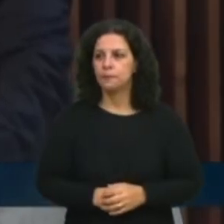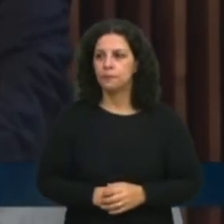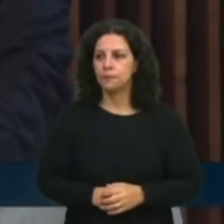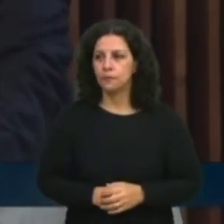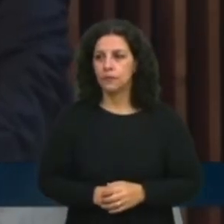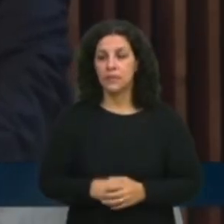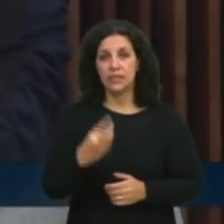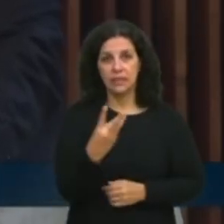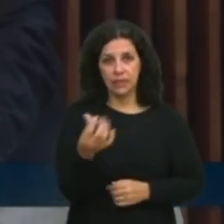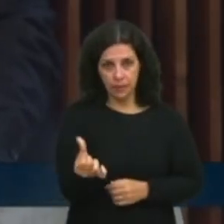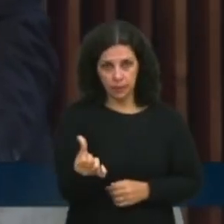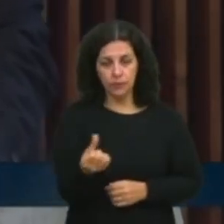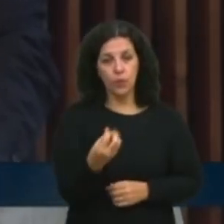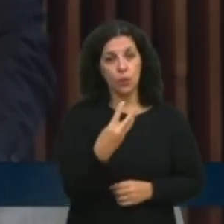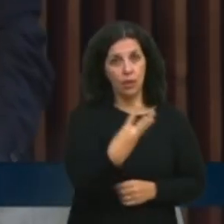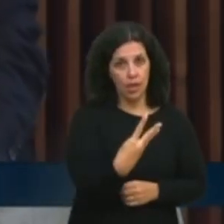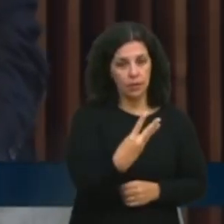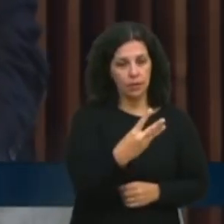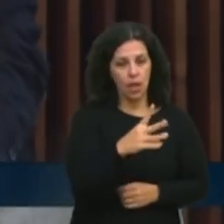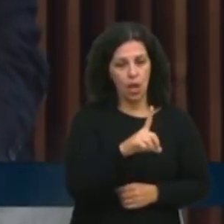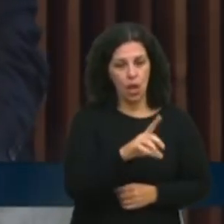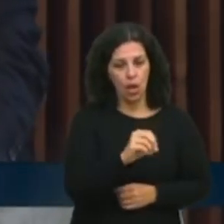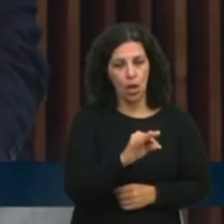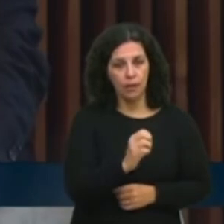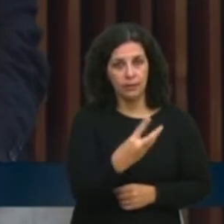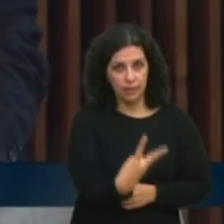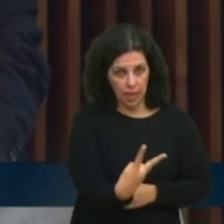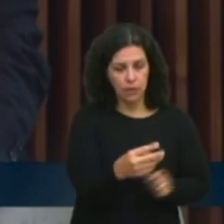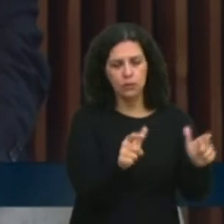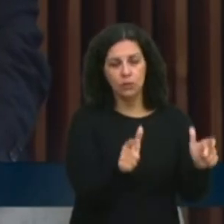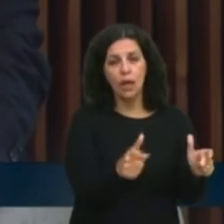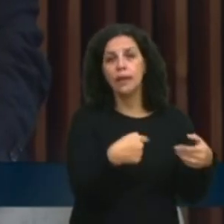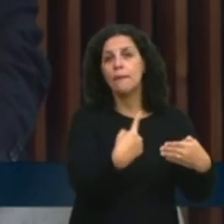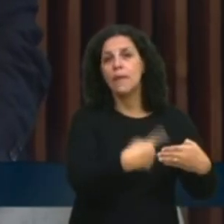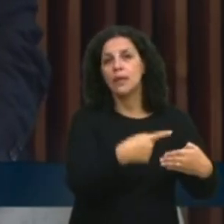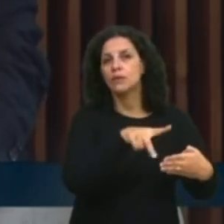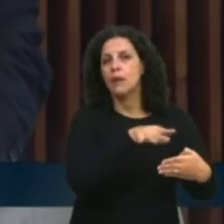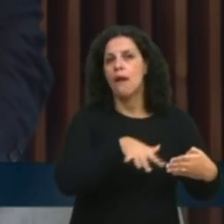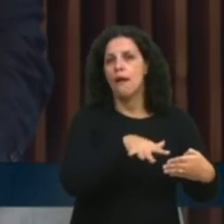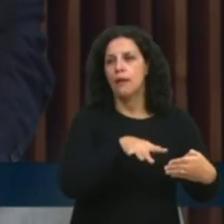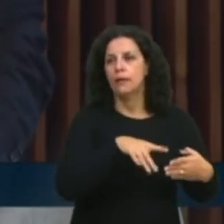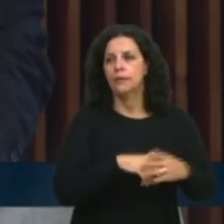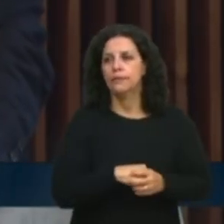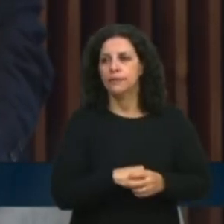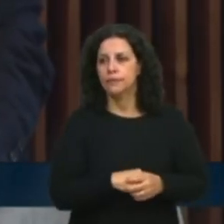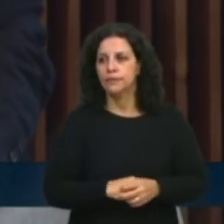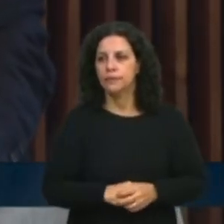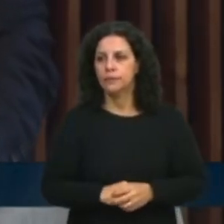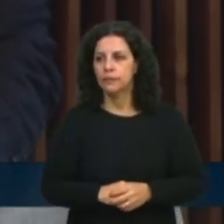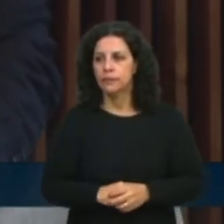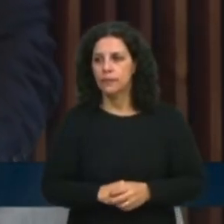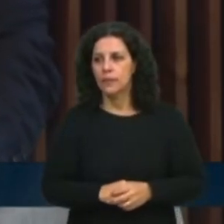aos lotes 3 e 6. O lote 3, para os que não estão familiarizados, lote 3 vem do